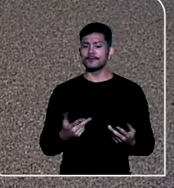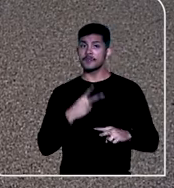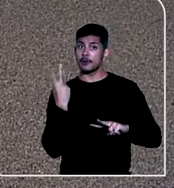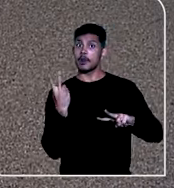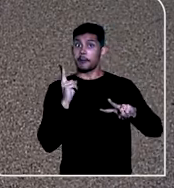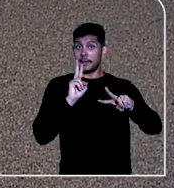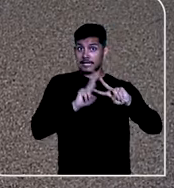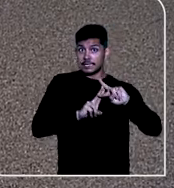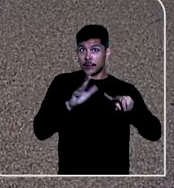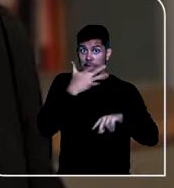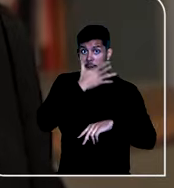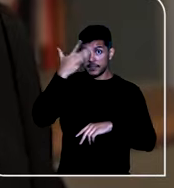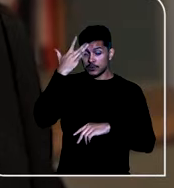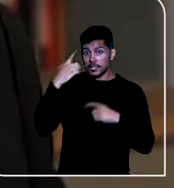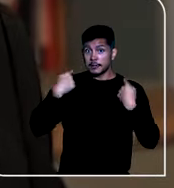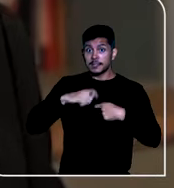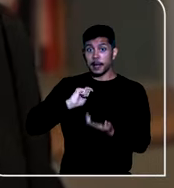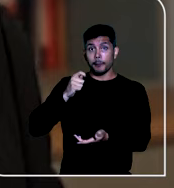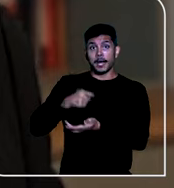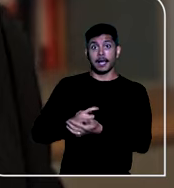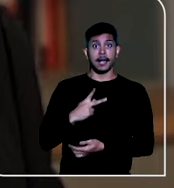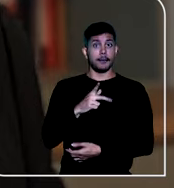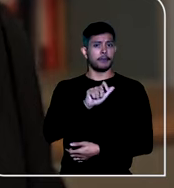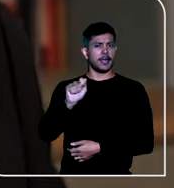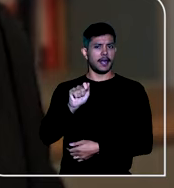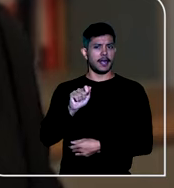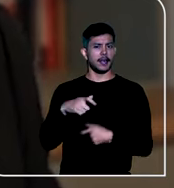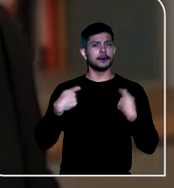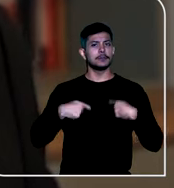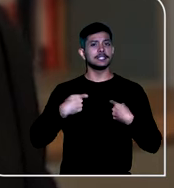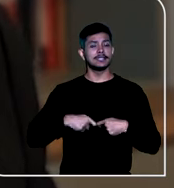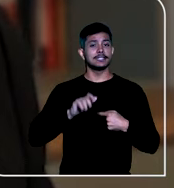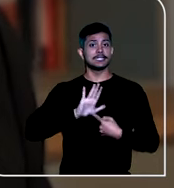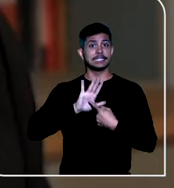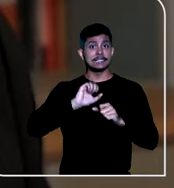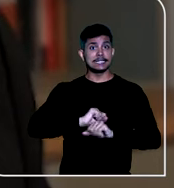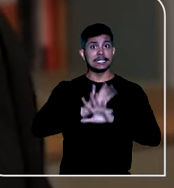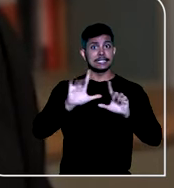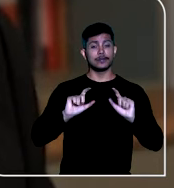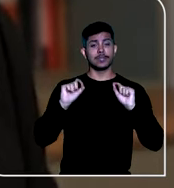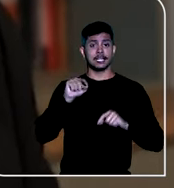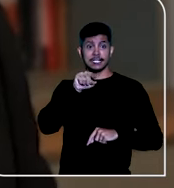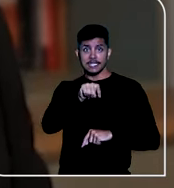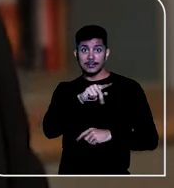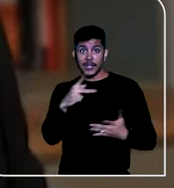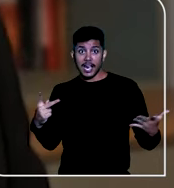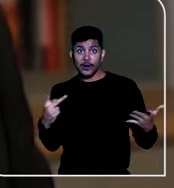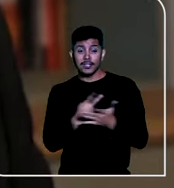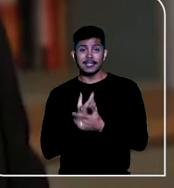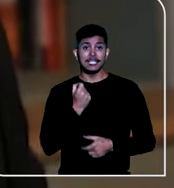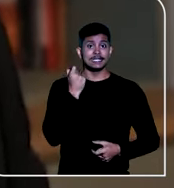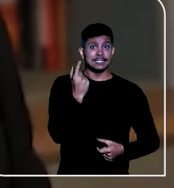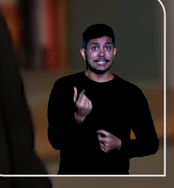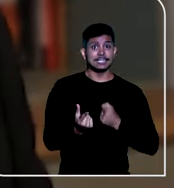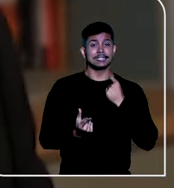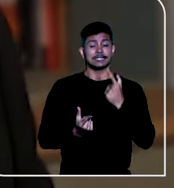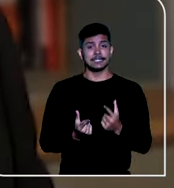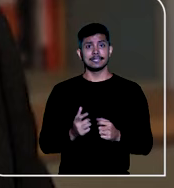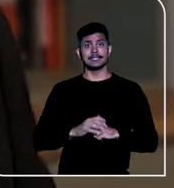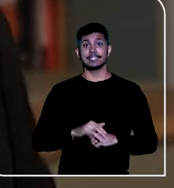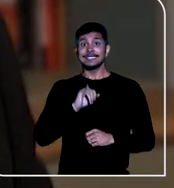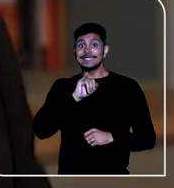civil do devedor de alimentos, eu começo esclarecendo que essa é uma medida excepcional que pode e deve ser